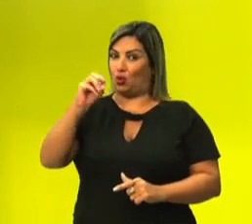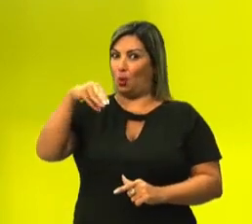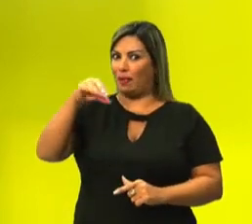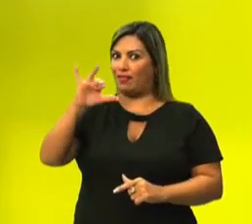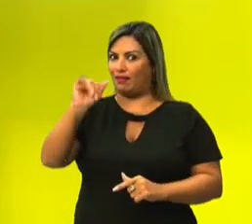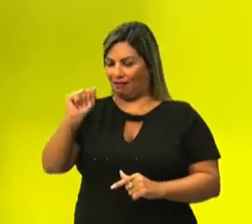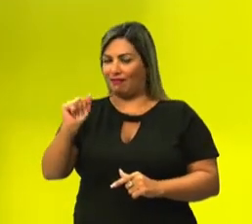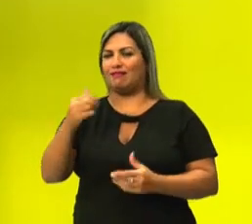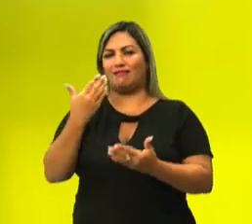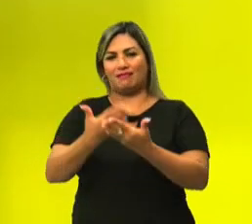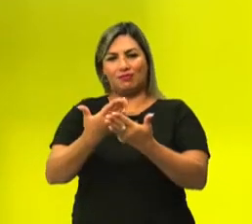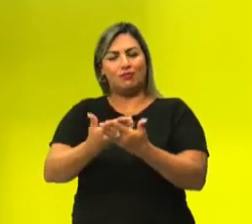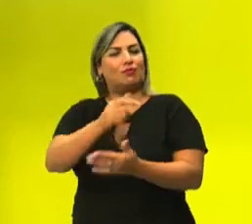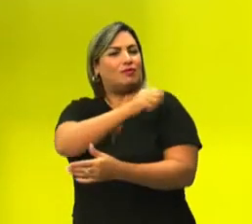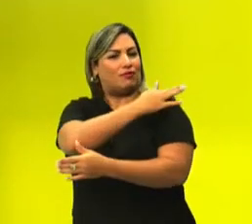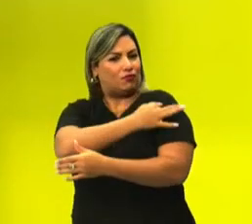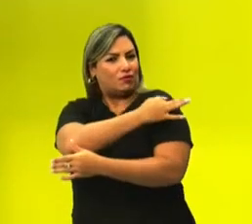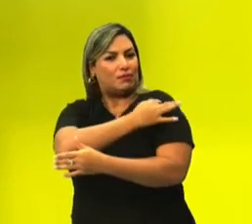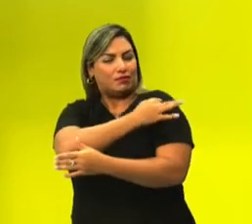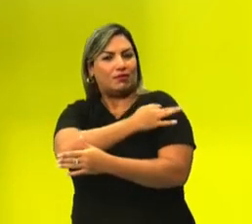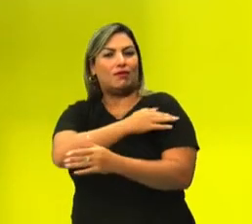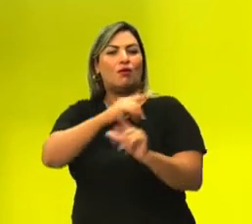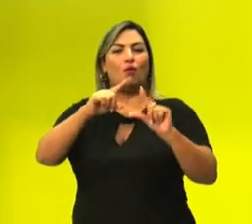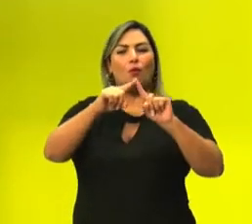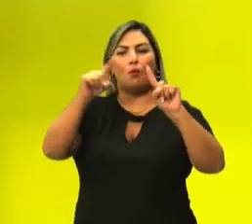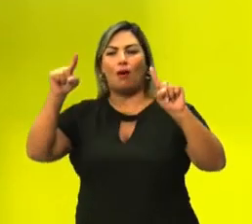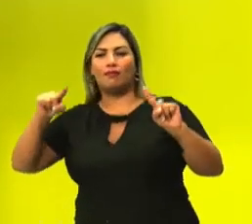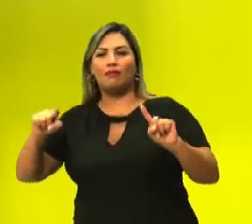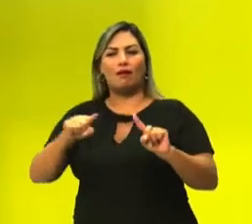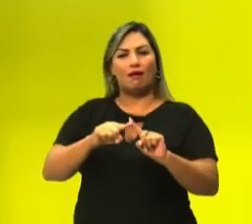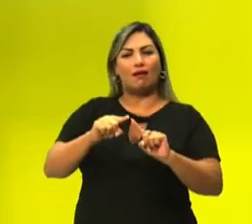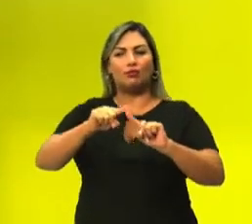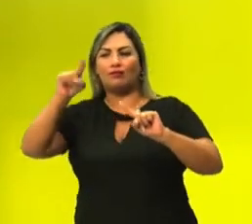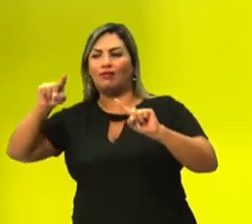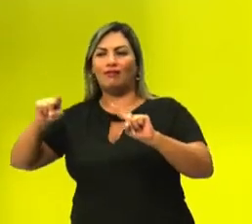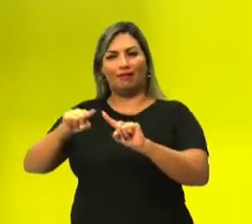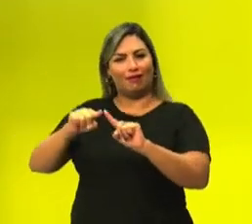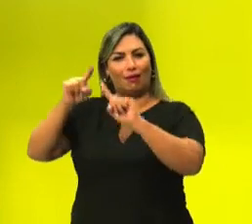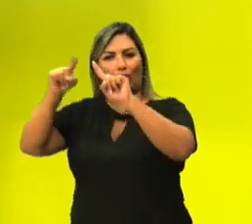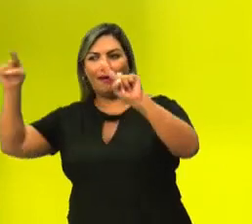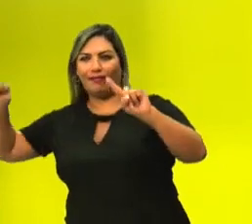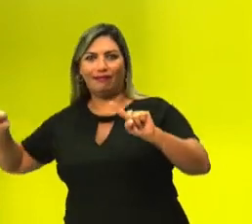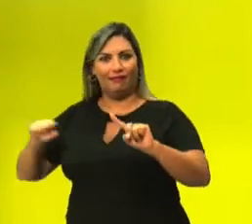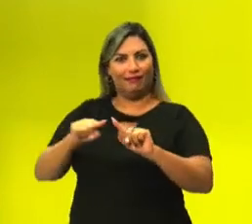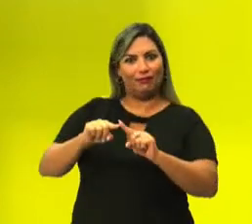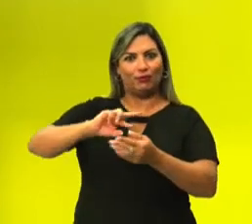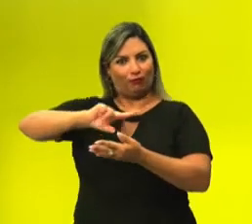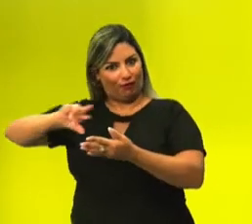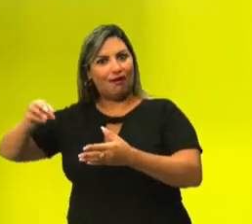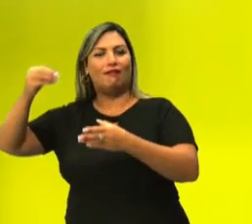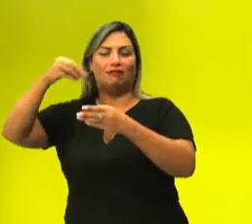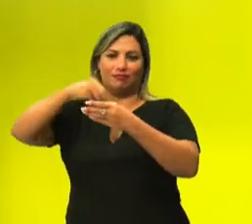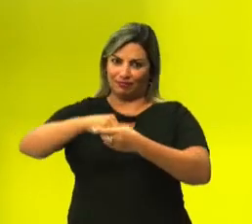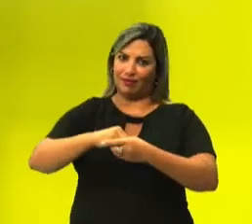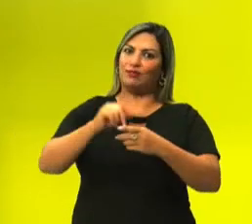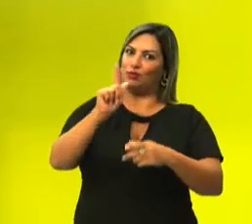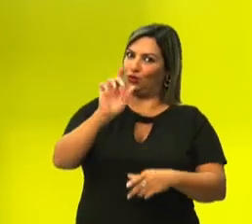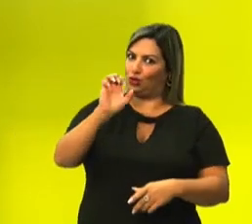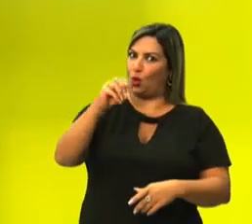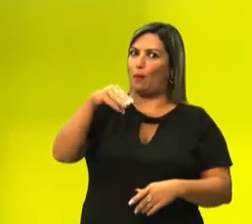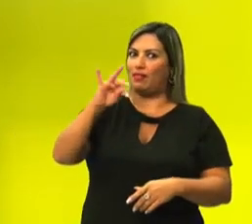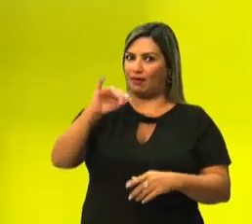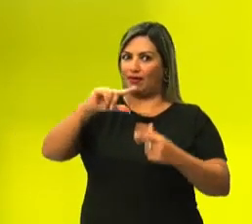gente vê os quadrados, retângulos, triângulos, ele faz parte da geometria, né? E a gente vai aprofundando os nossos conhecimentos